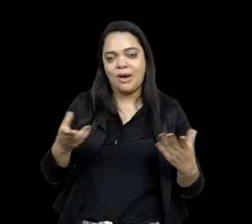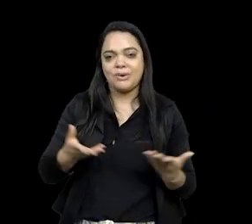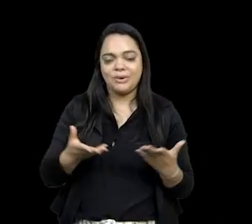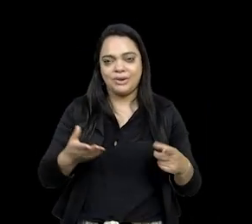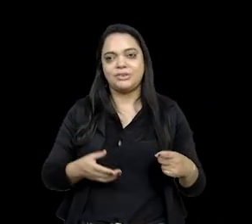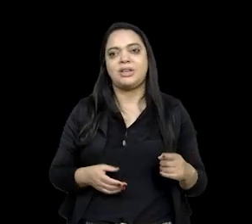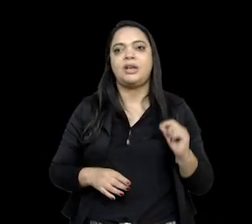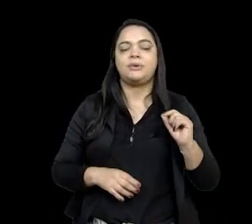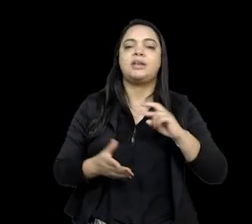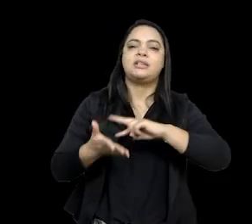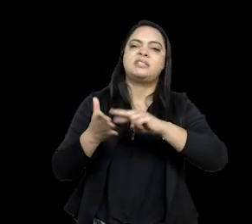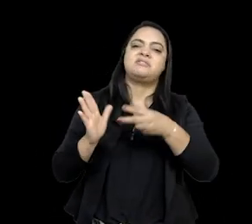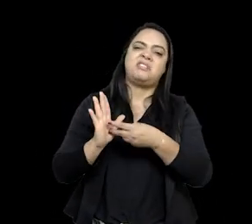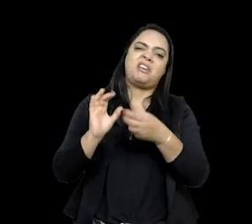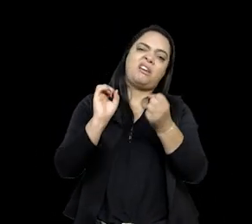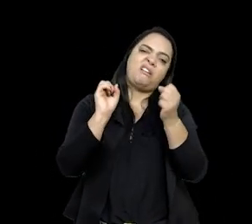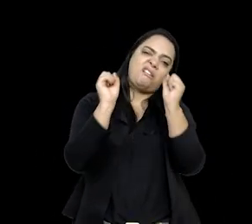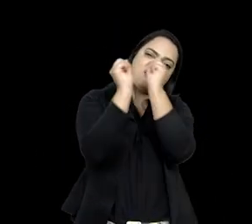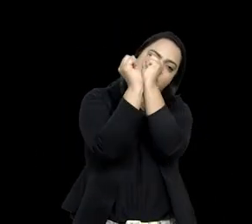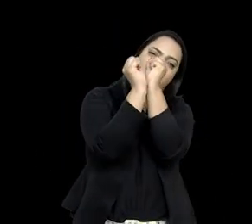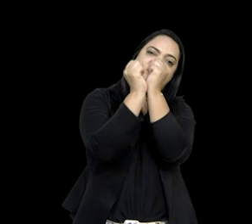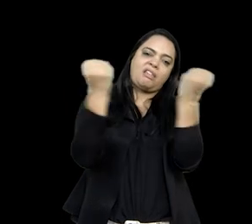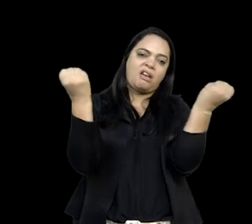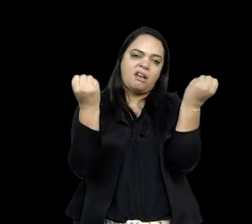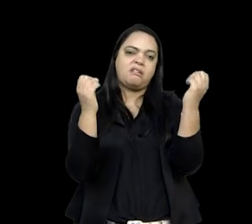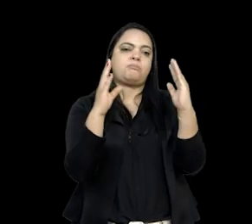ser escravizado, morar com a família,